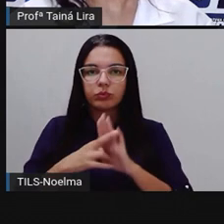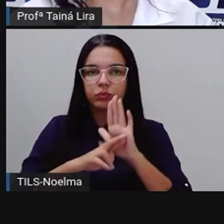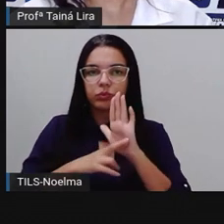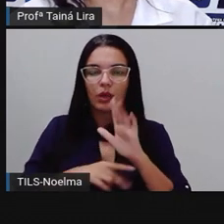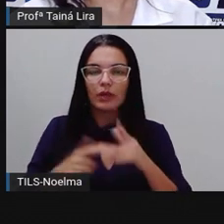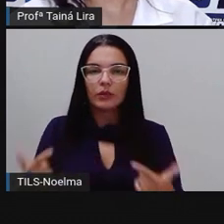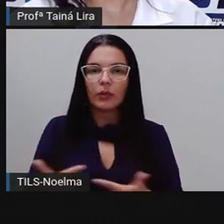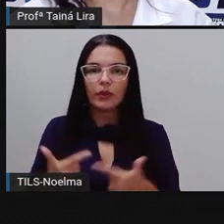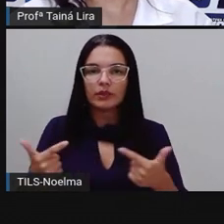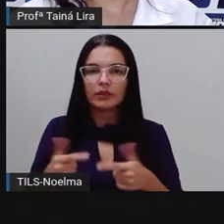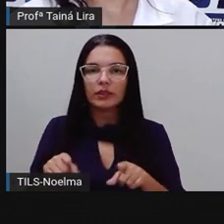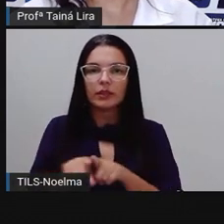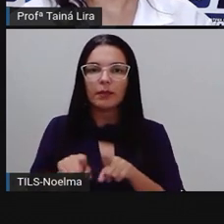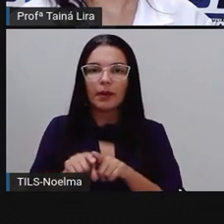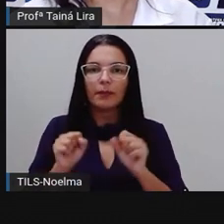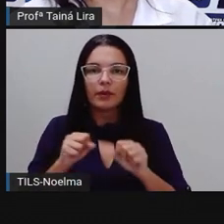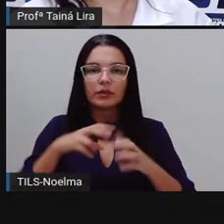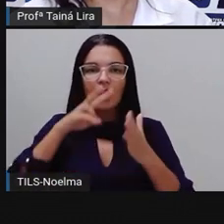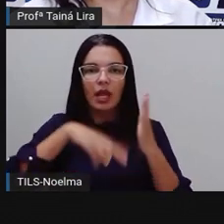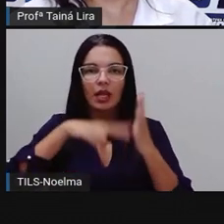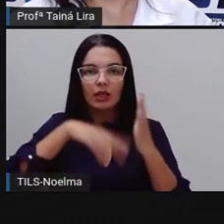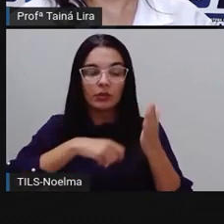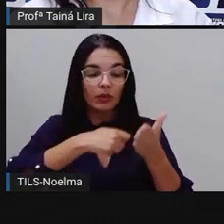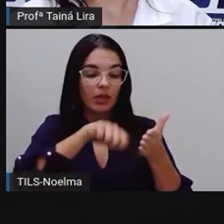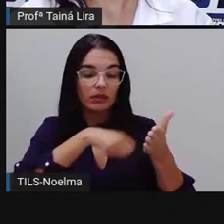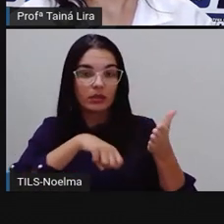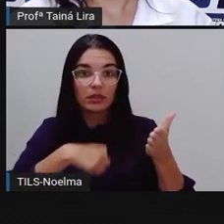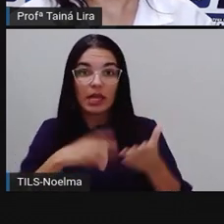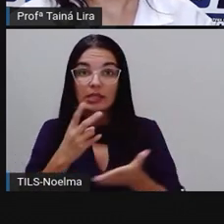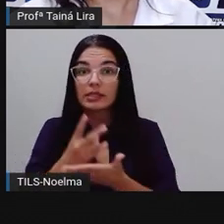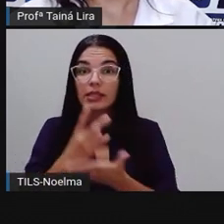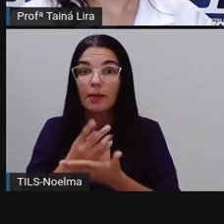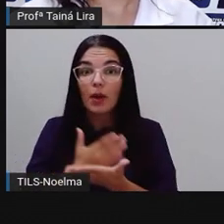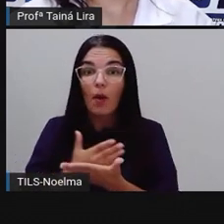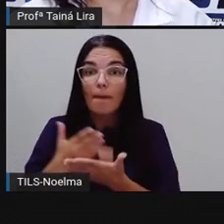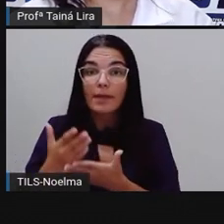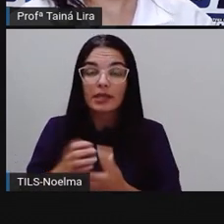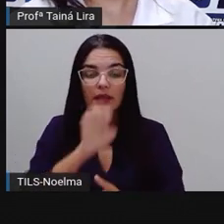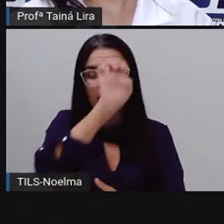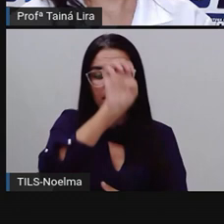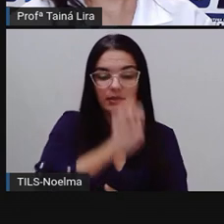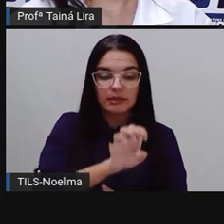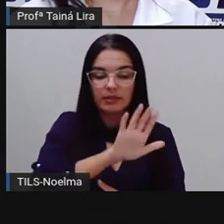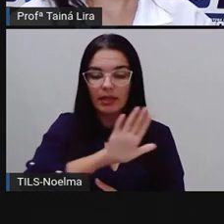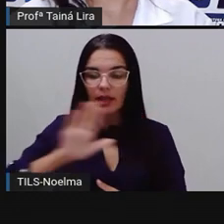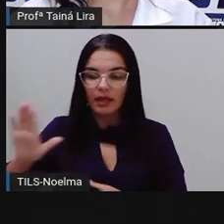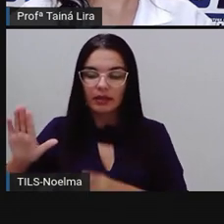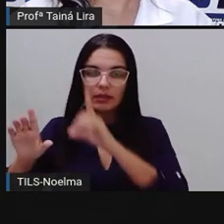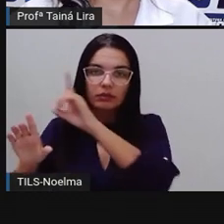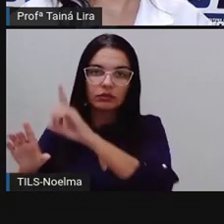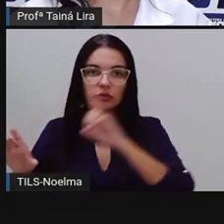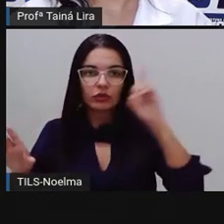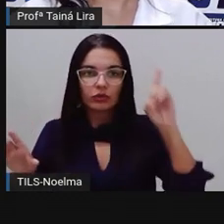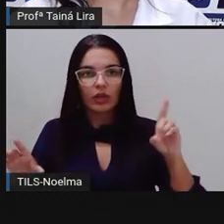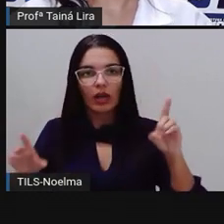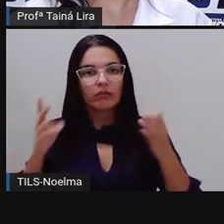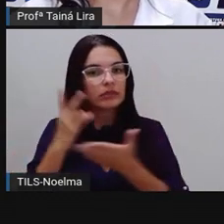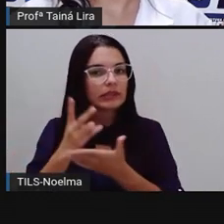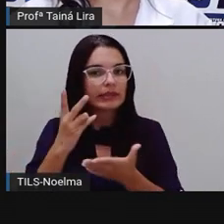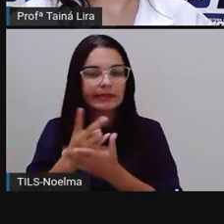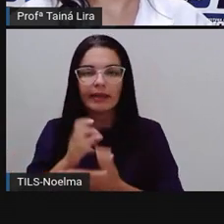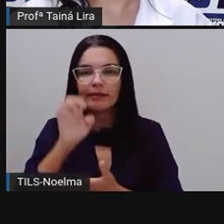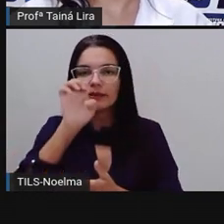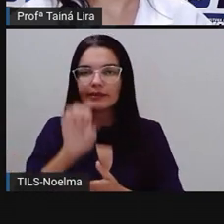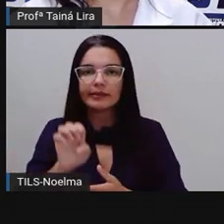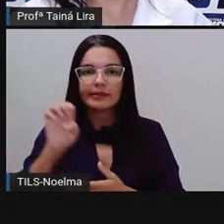A regrinha 2, a leitura e a escrita sempre começam da esquerda para a direita. Nós já vimos, né, que a gente